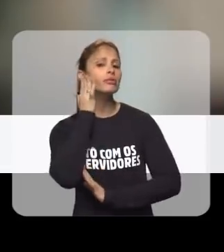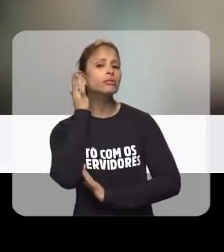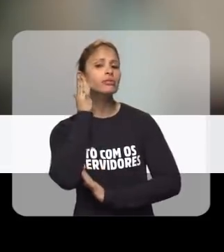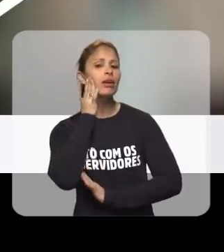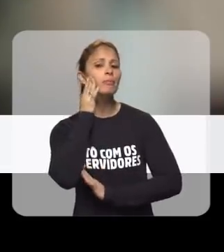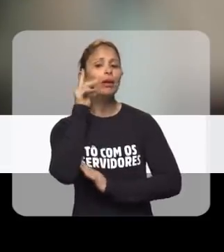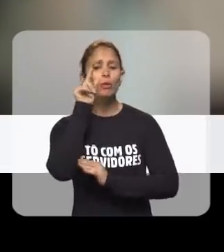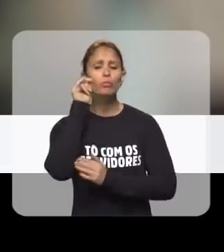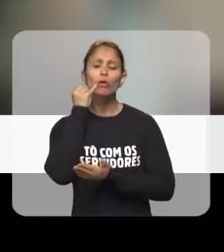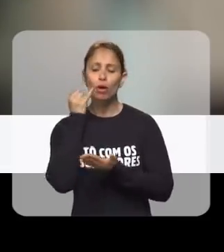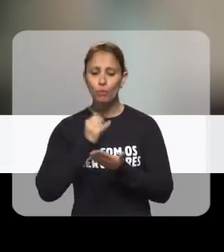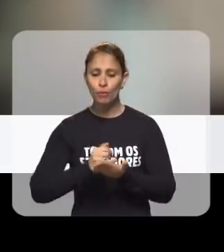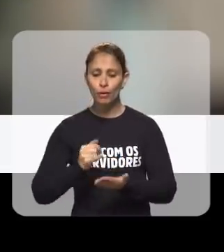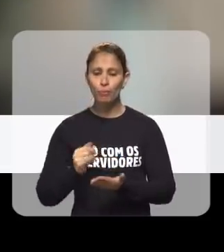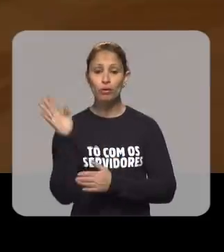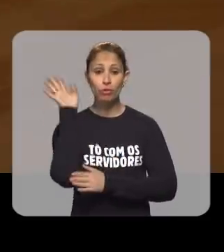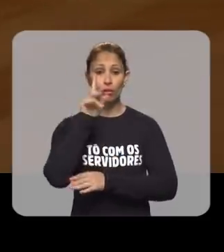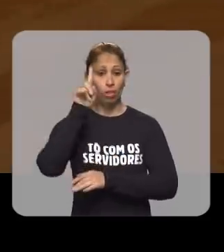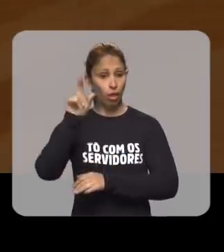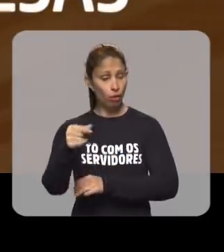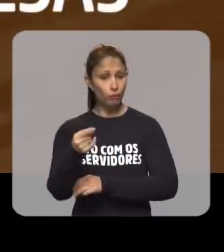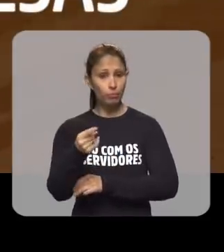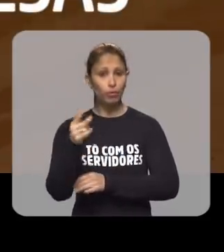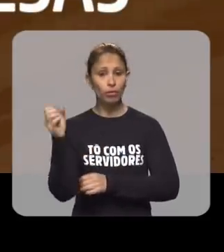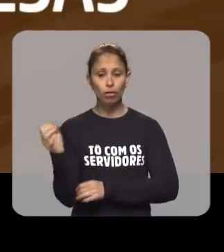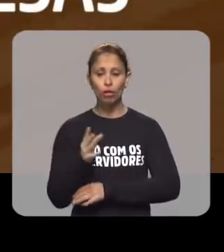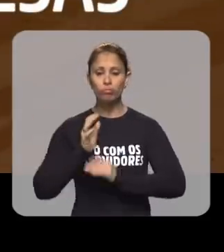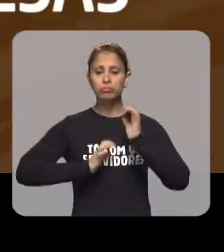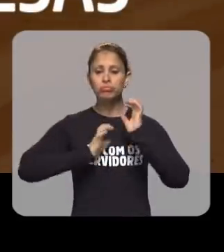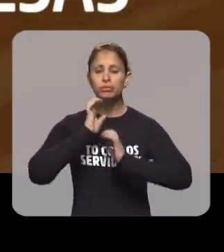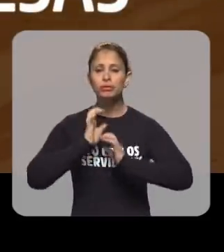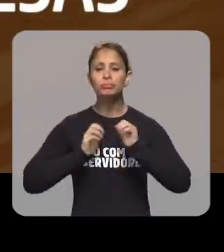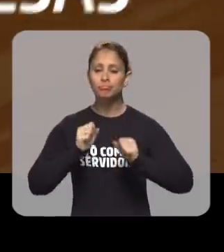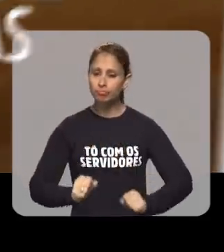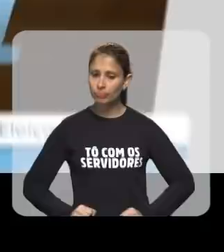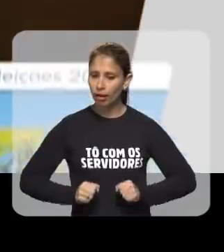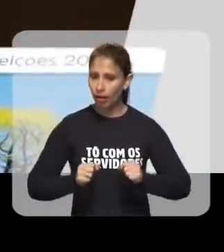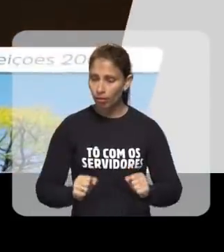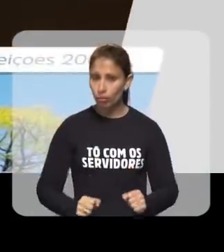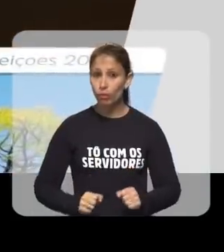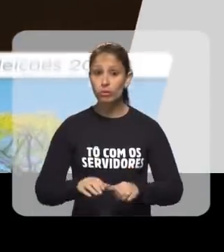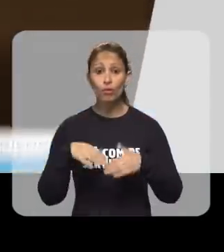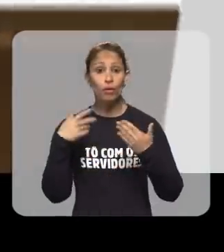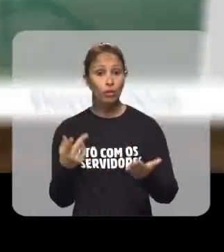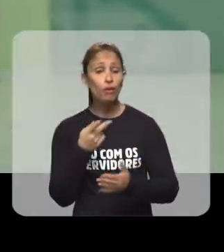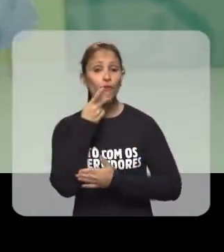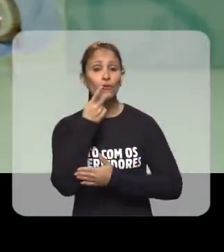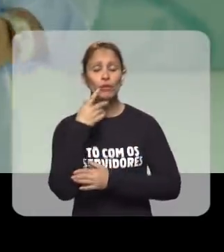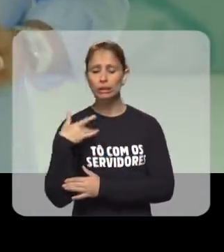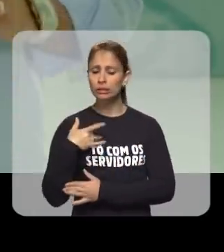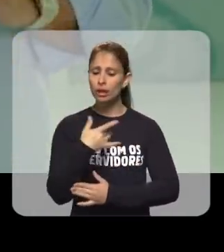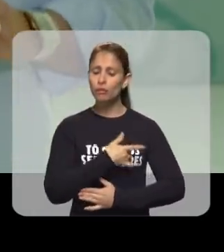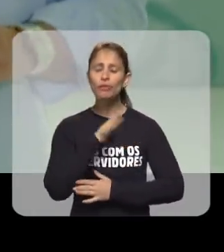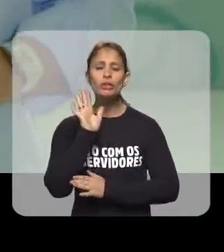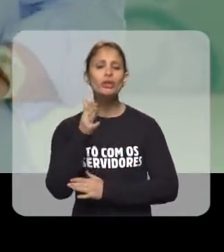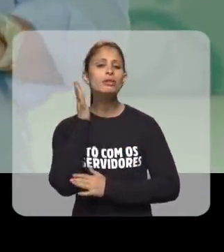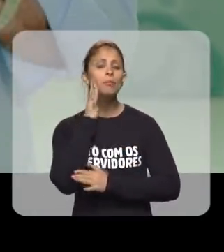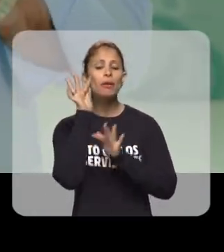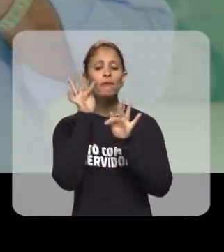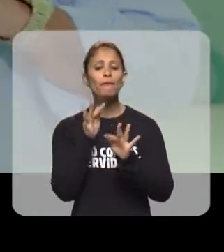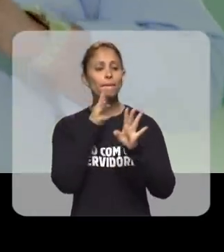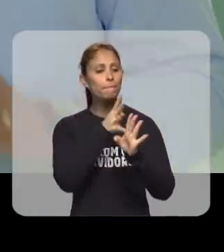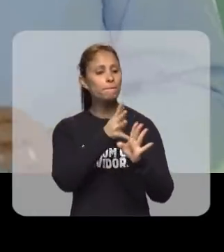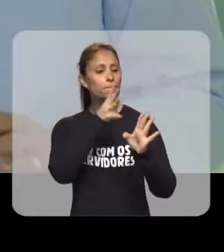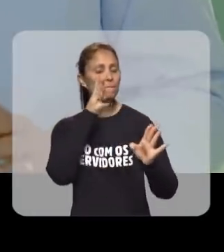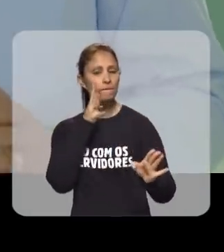tu já vai saber que diminui impostos e trouxe 19 mil novas empresas para Canoas. Quando eu falar em saúde, tu vai saber